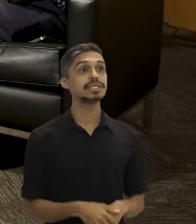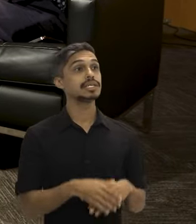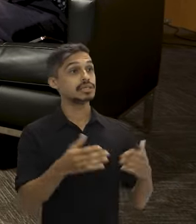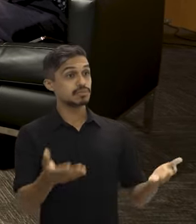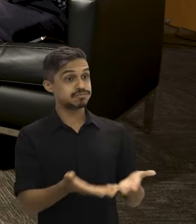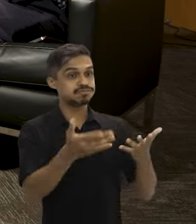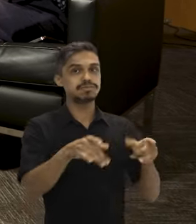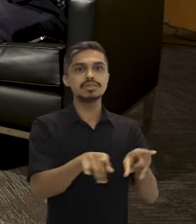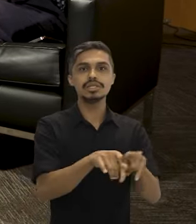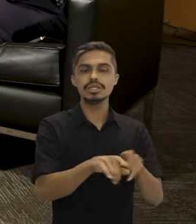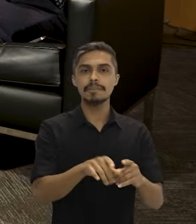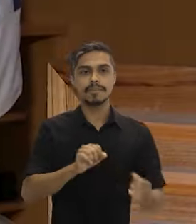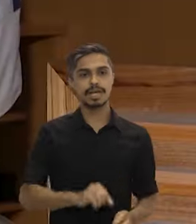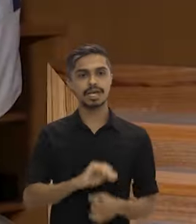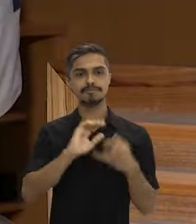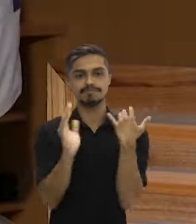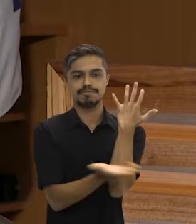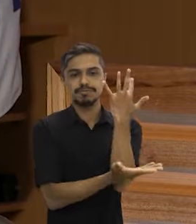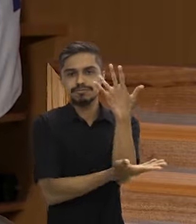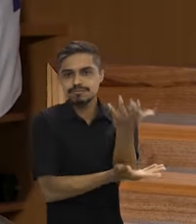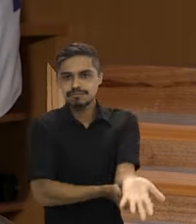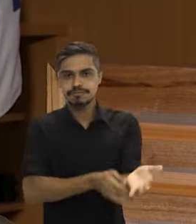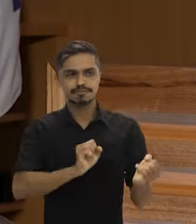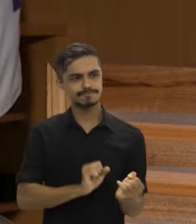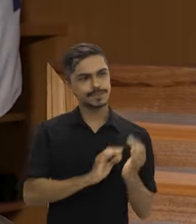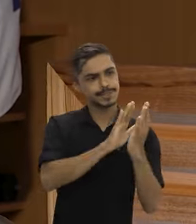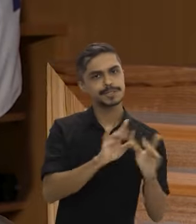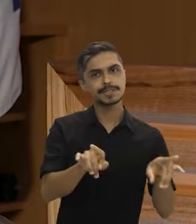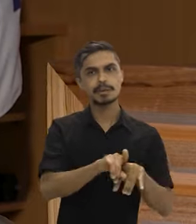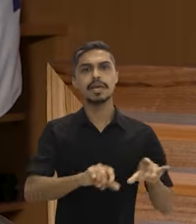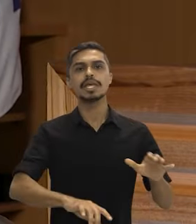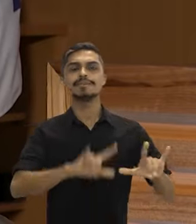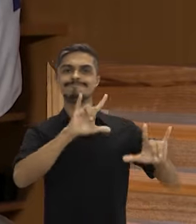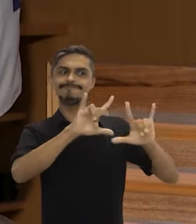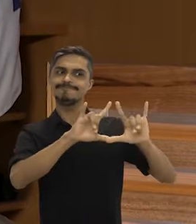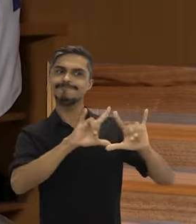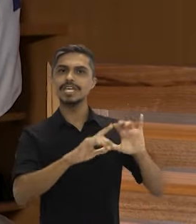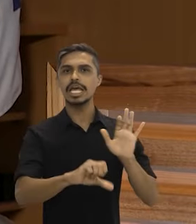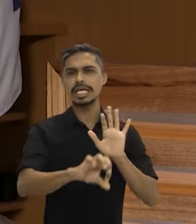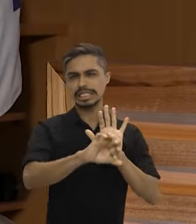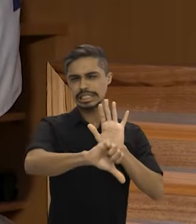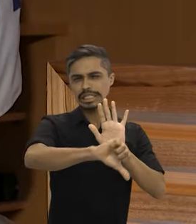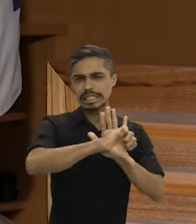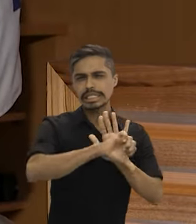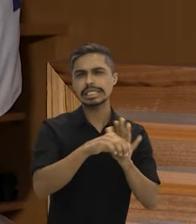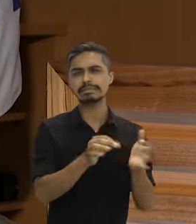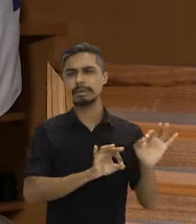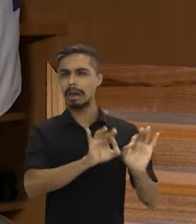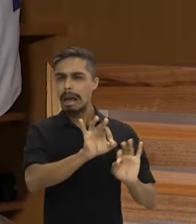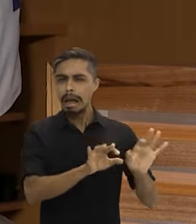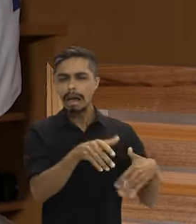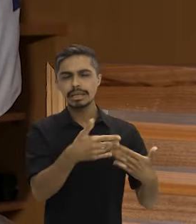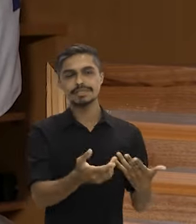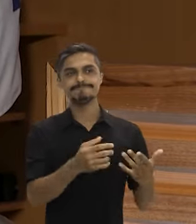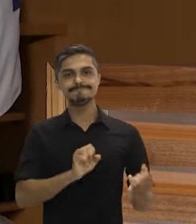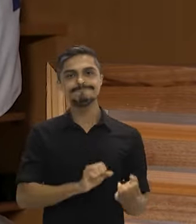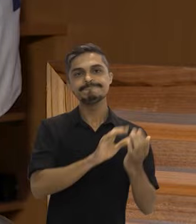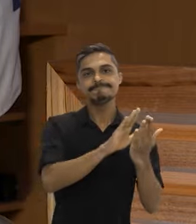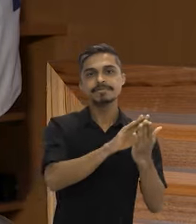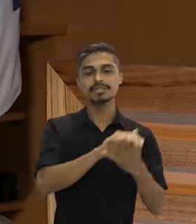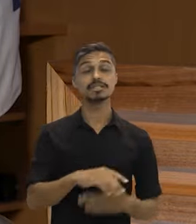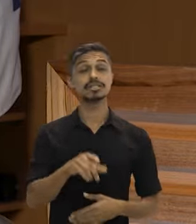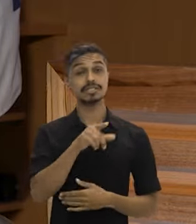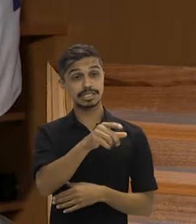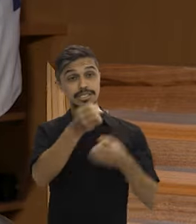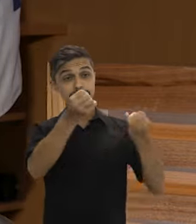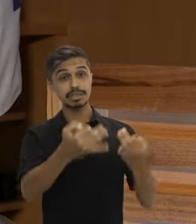só desenvolver, mas enfrentar o desmatamento, o crime organizado. Então, isso que você colocou é bem importante